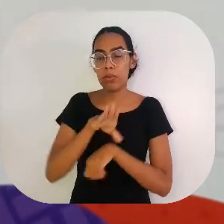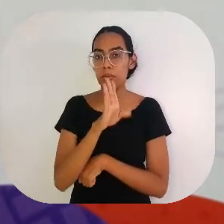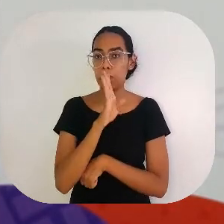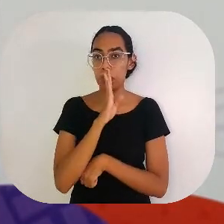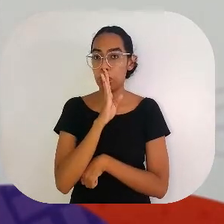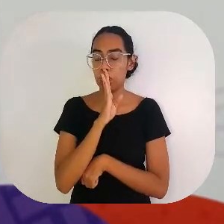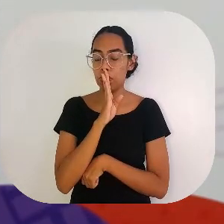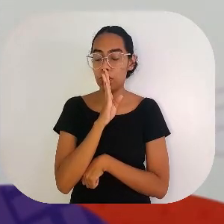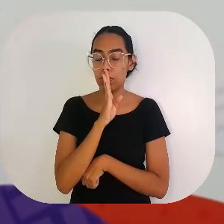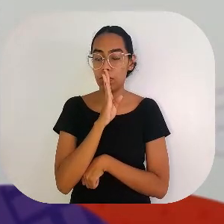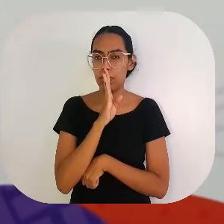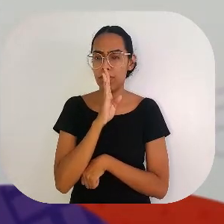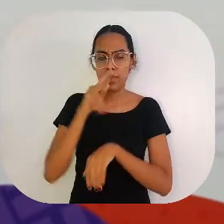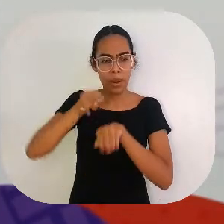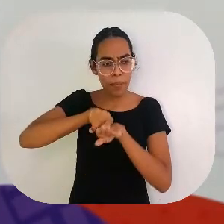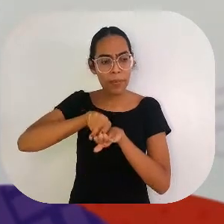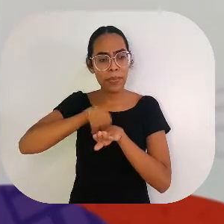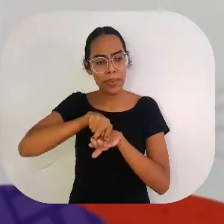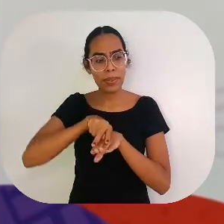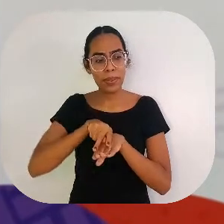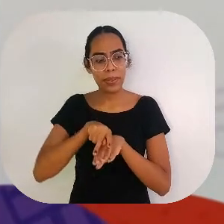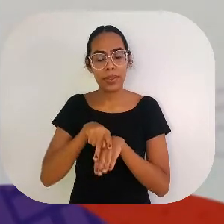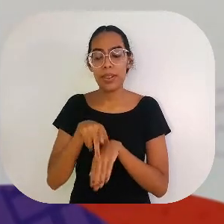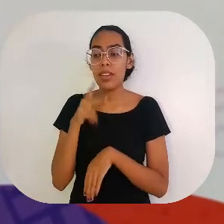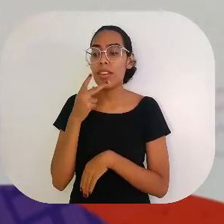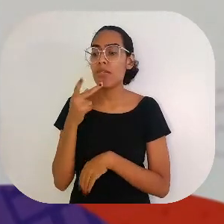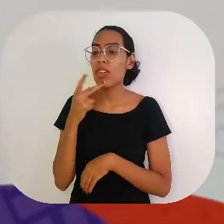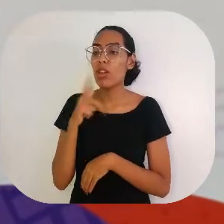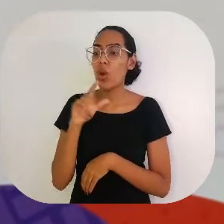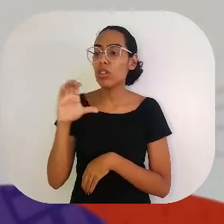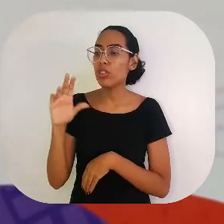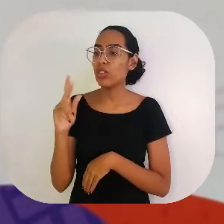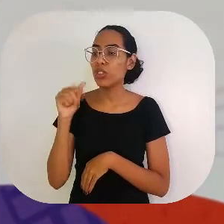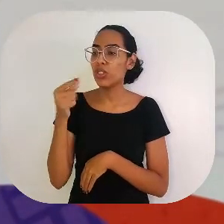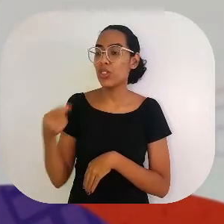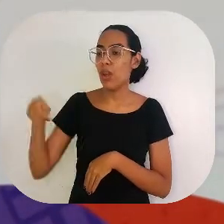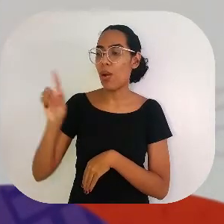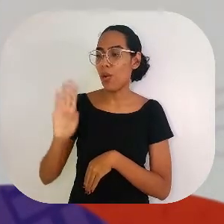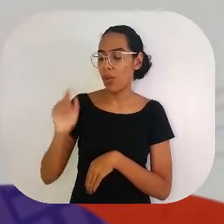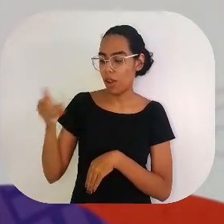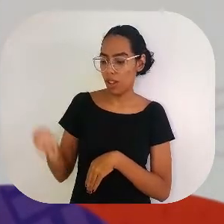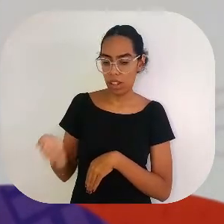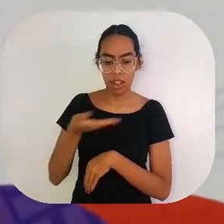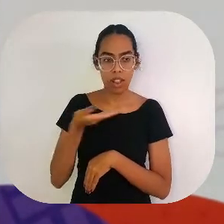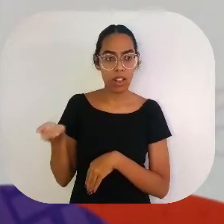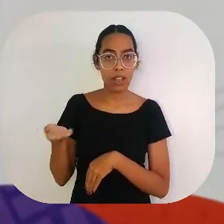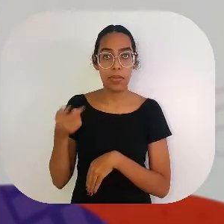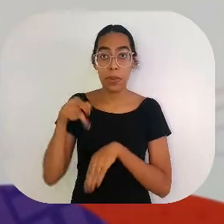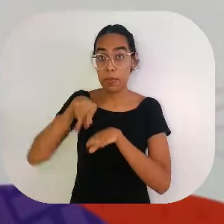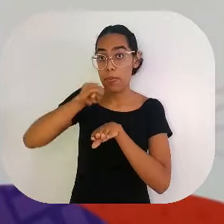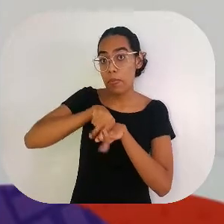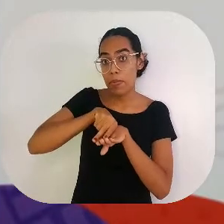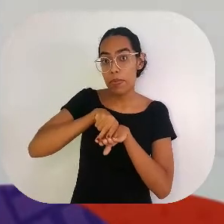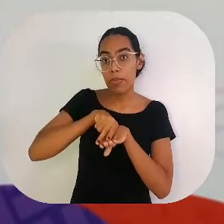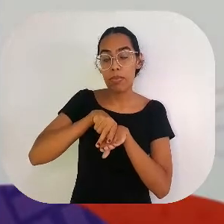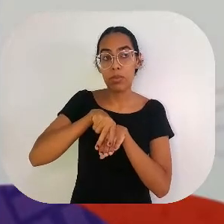chão. Duro na mesa, né, gente? No chão, não. Duro no chão. Não, que chão, gente? Eu, por foi que falou chão aqui? Tem alguém aqui